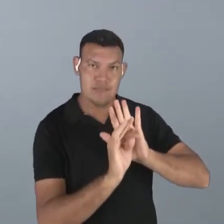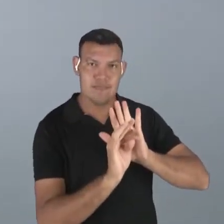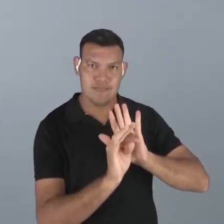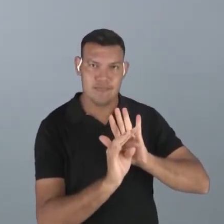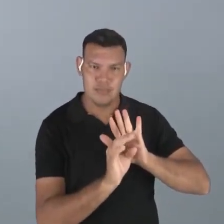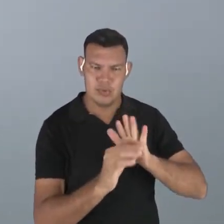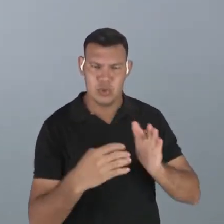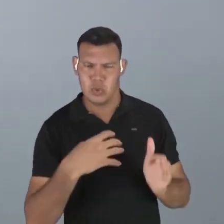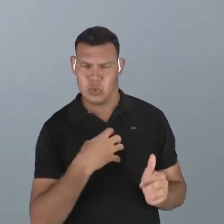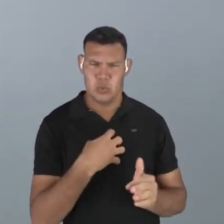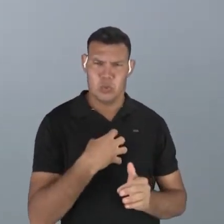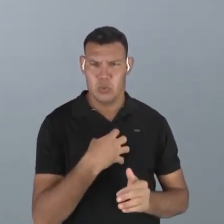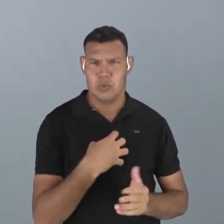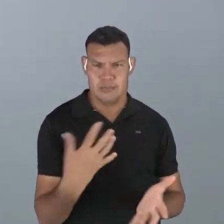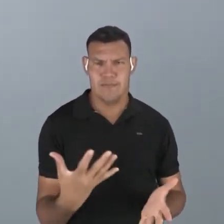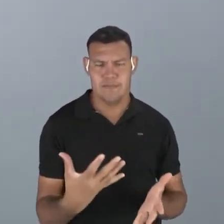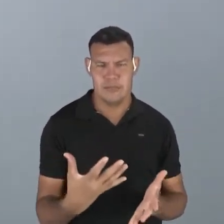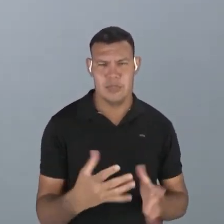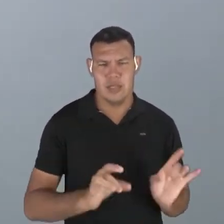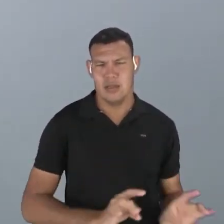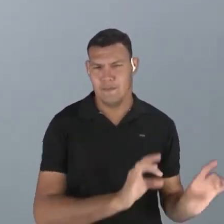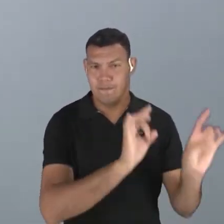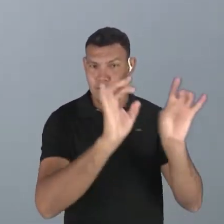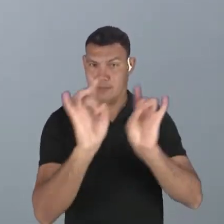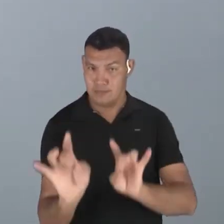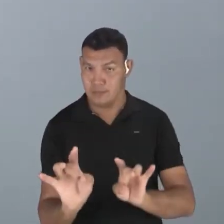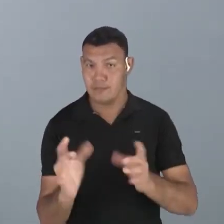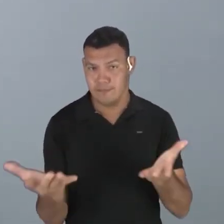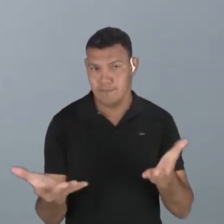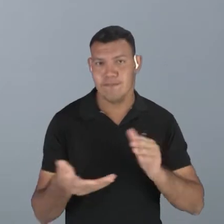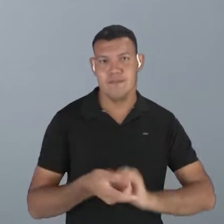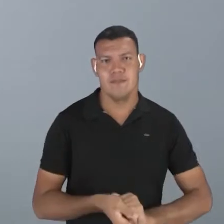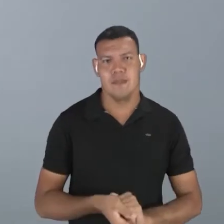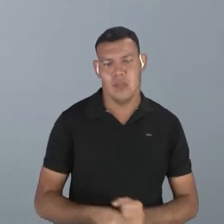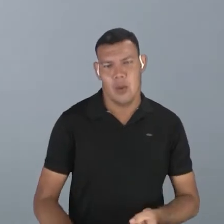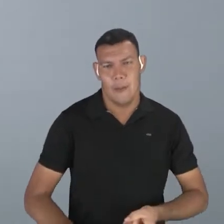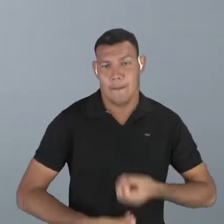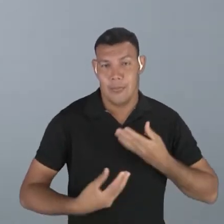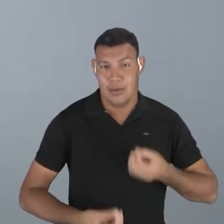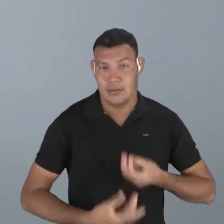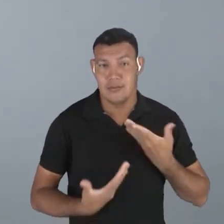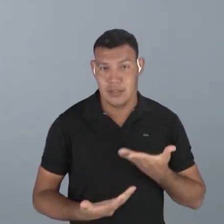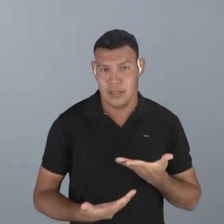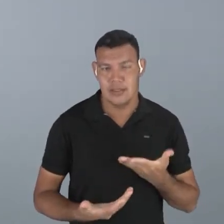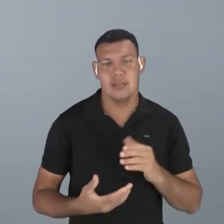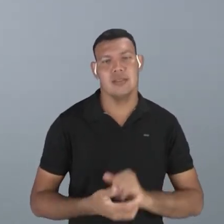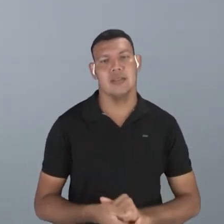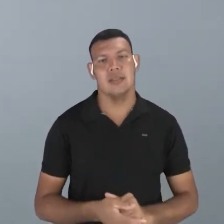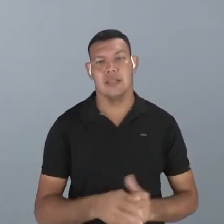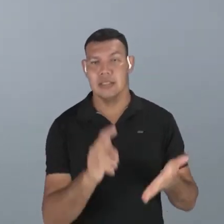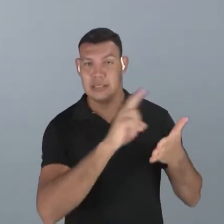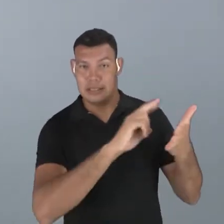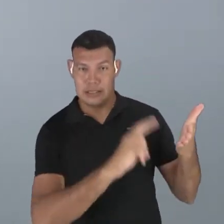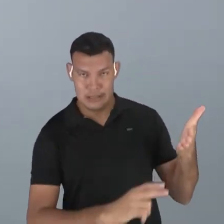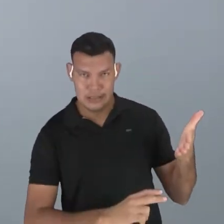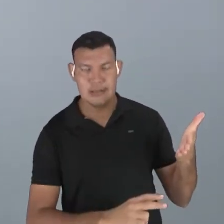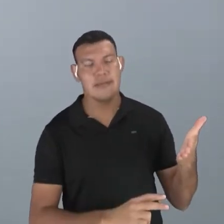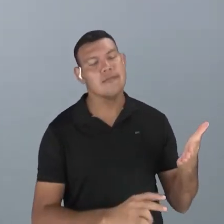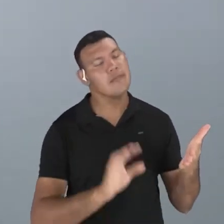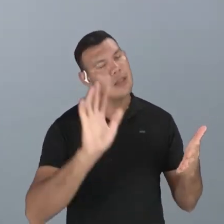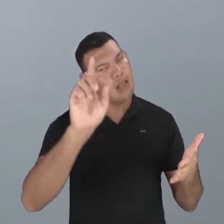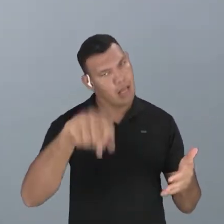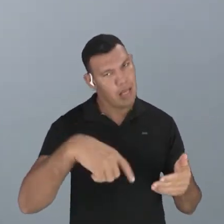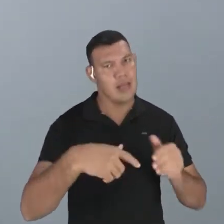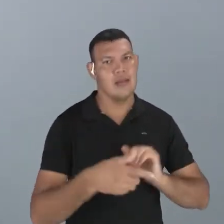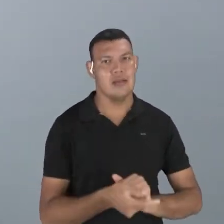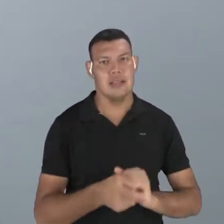intenção, uma específica intenção. O poema que nós vamos iniciar é justamente dessa maneira,